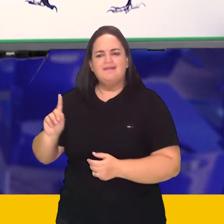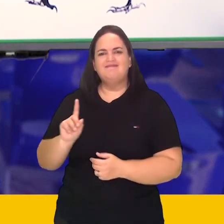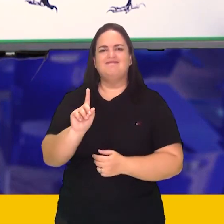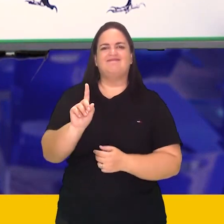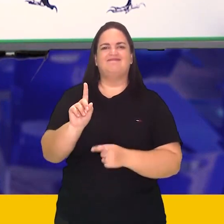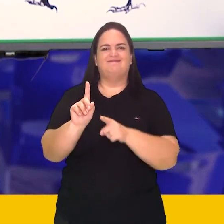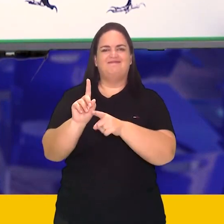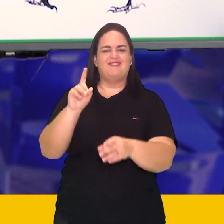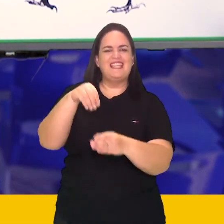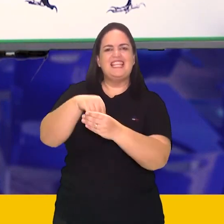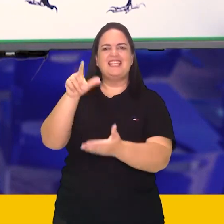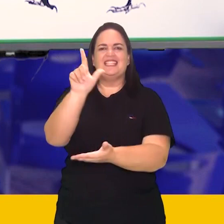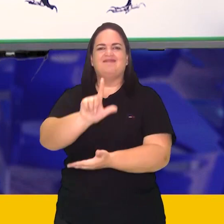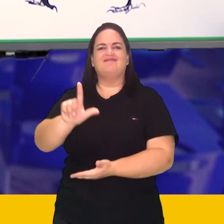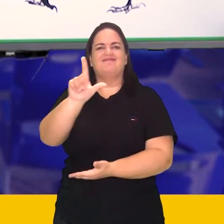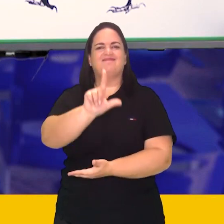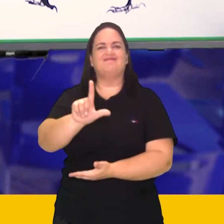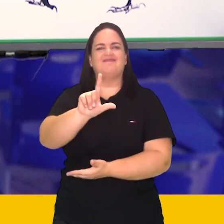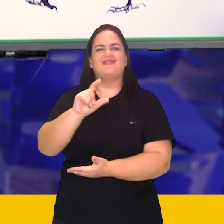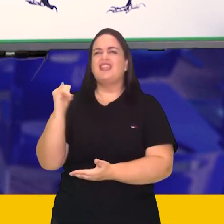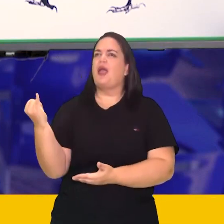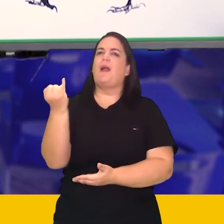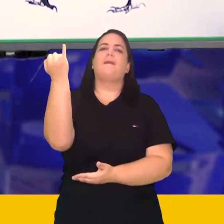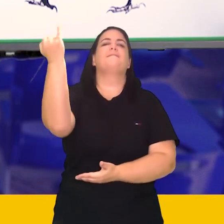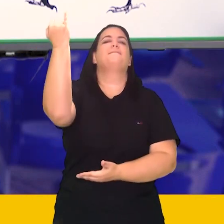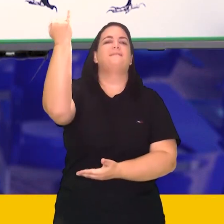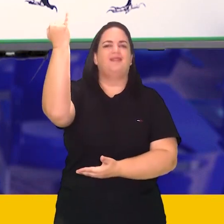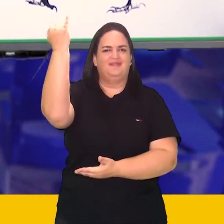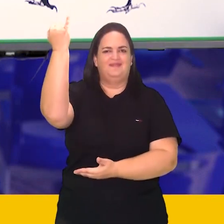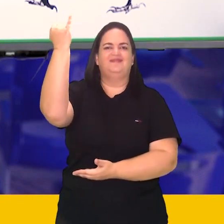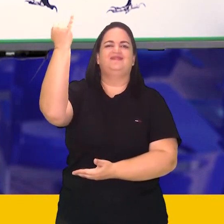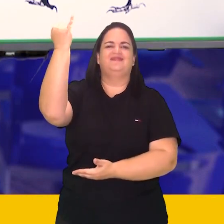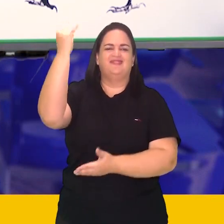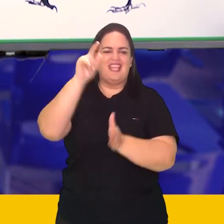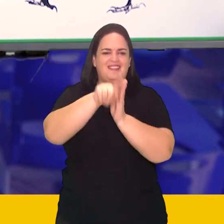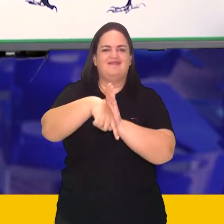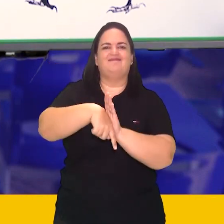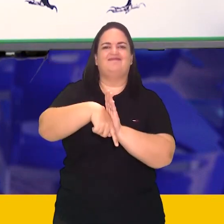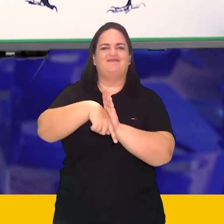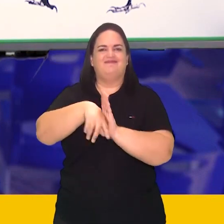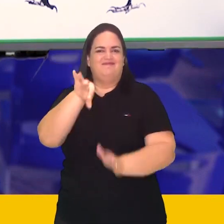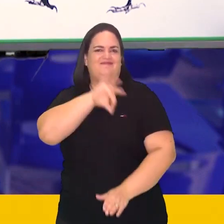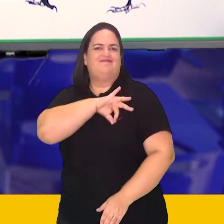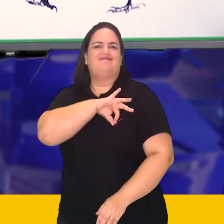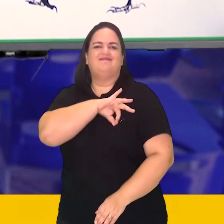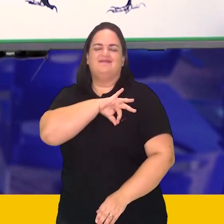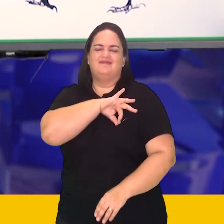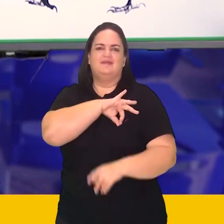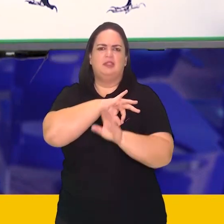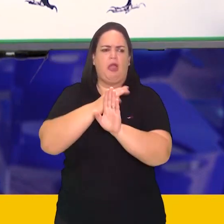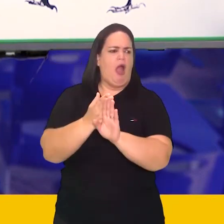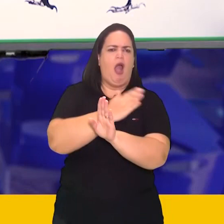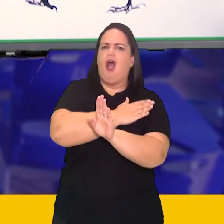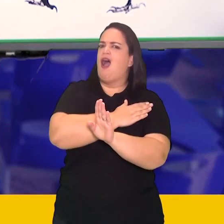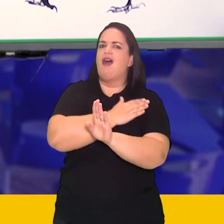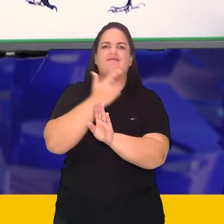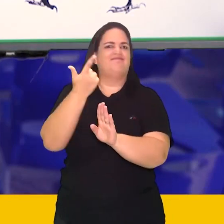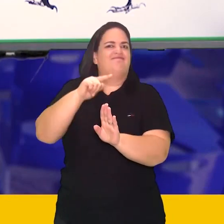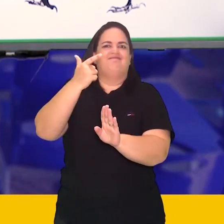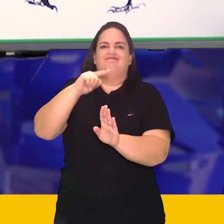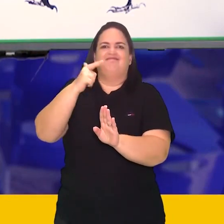na literatura uma importância muito grande dada ao gênero policial. Não havia, até esse momento,